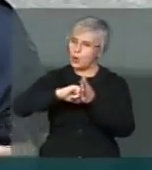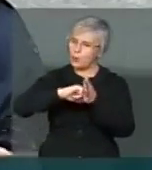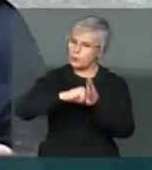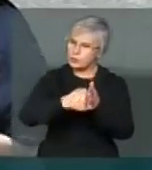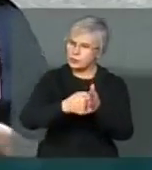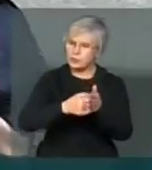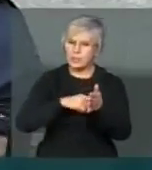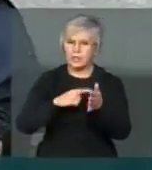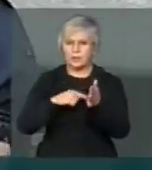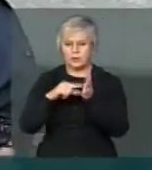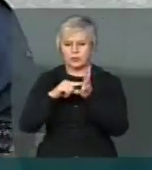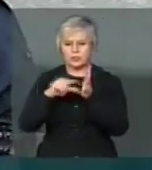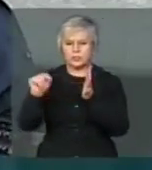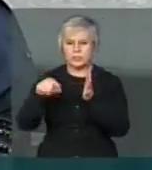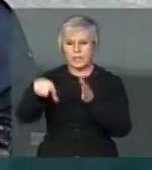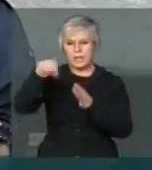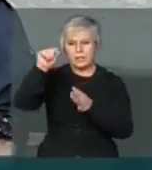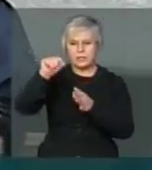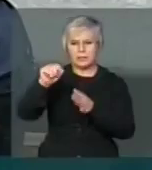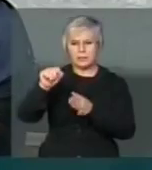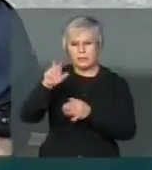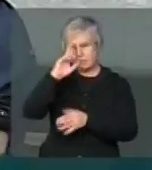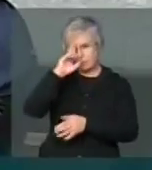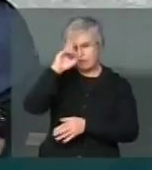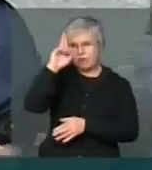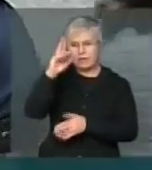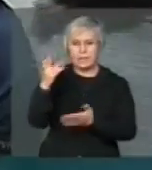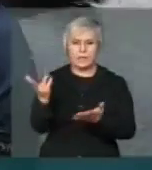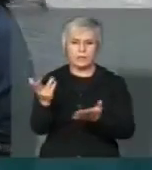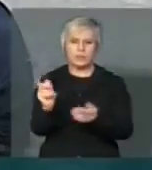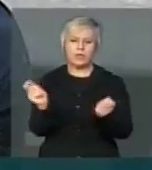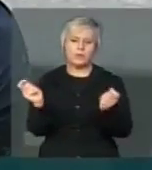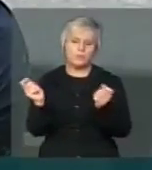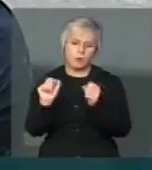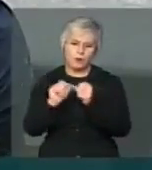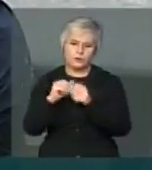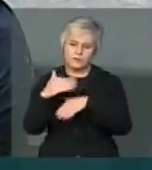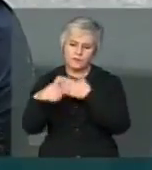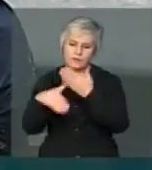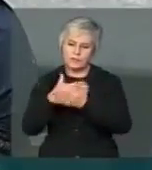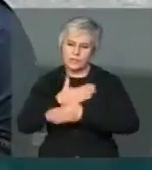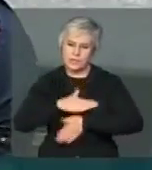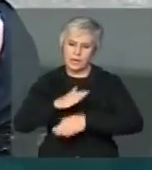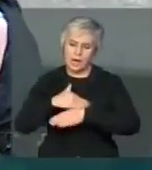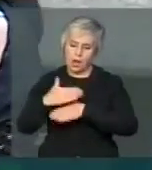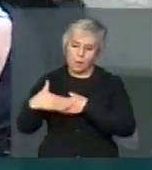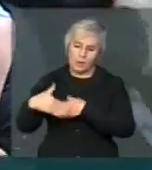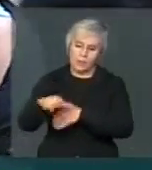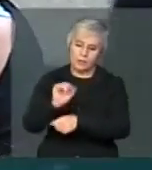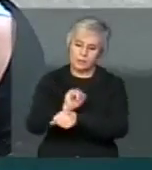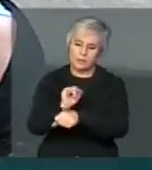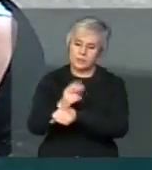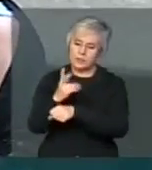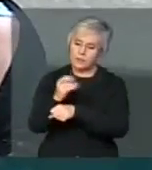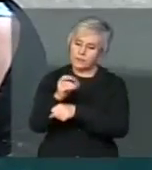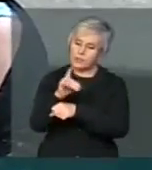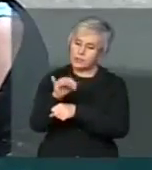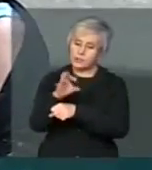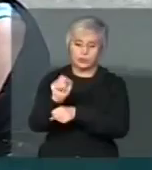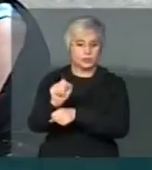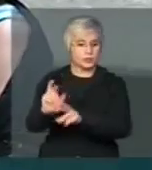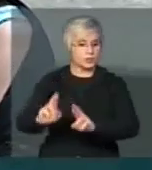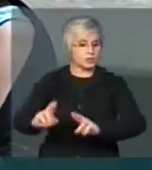teremos destaque para preferência e nós poderíamos construir isso com muito mais calma daqui a 20 dias. não teria nenhuma